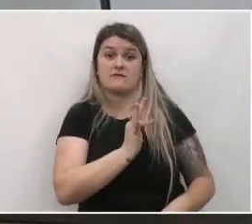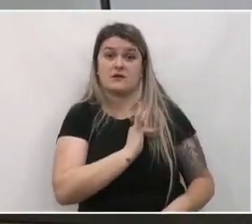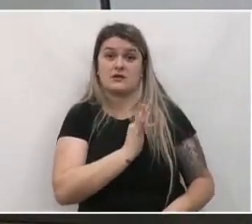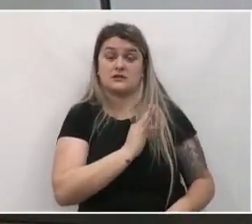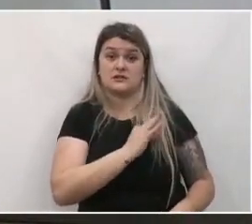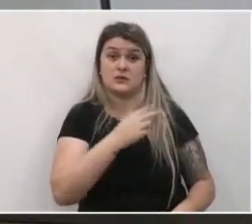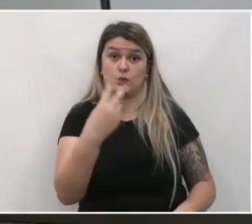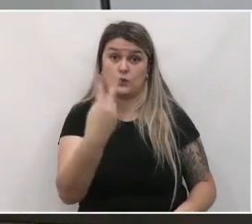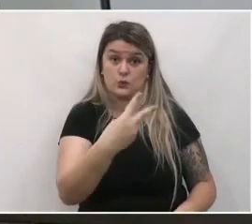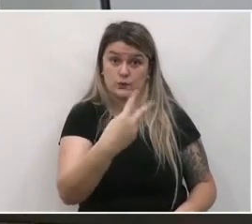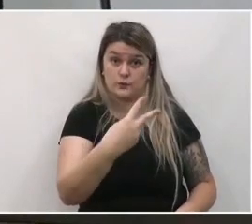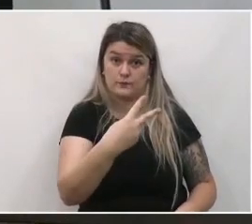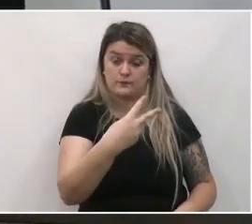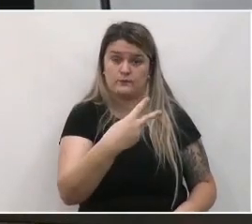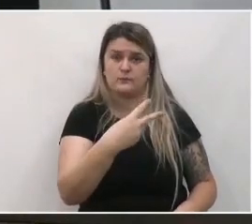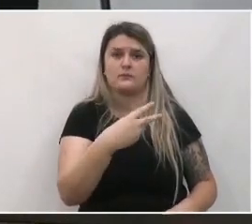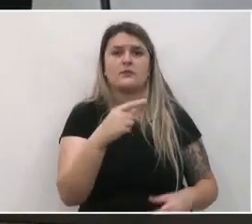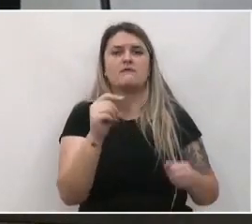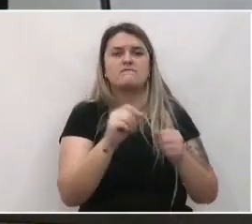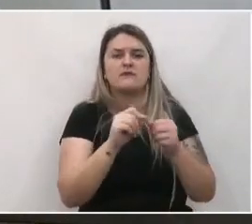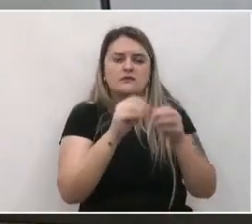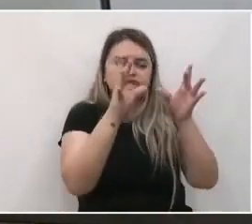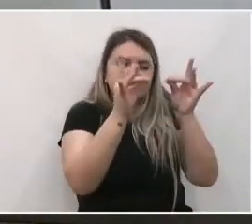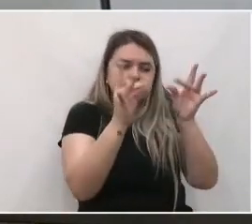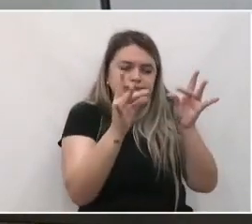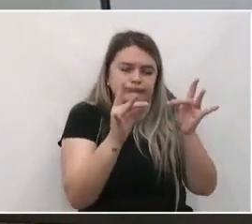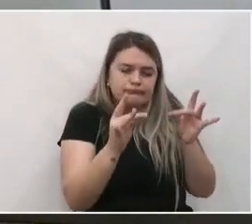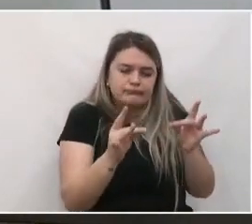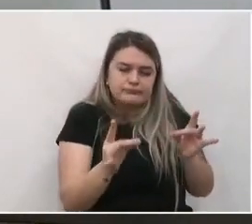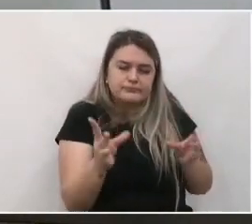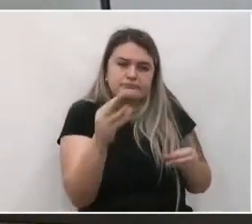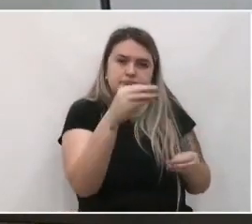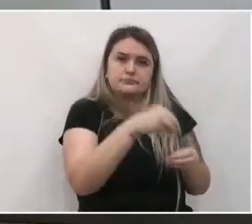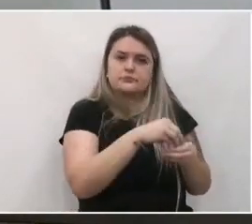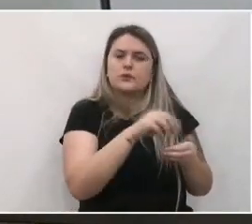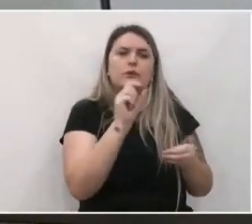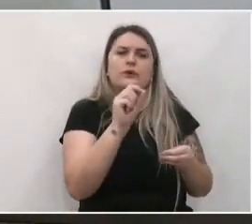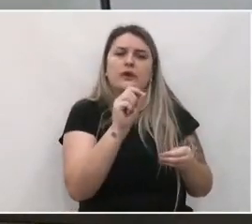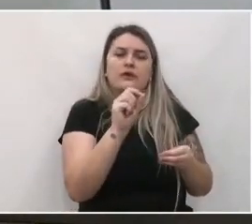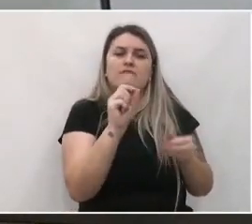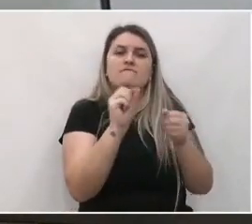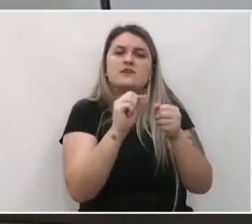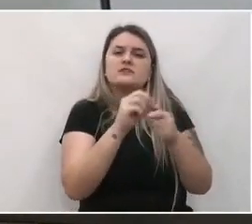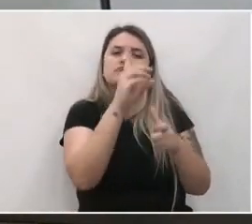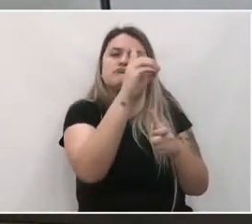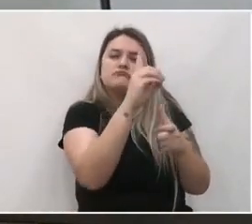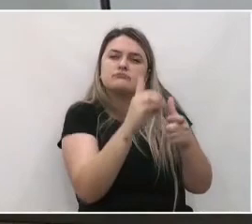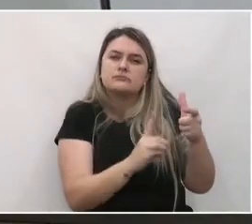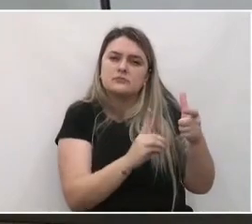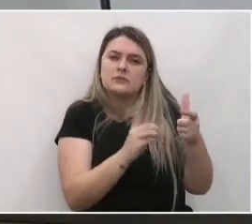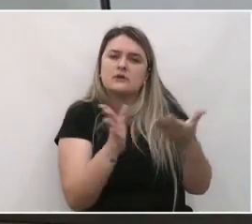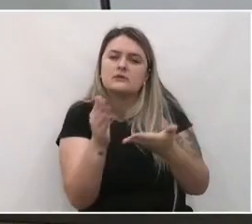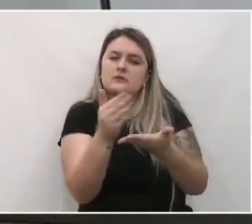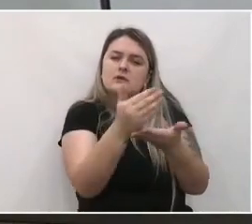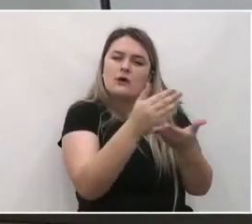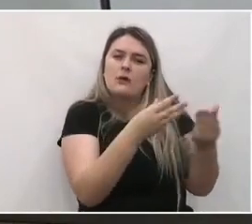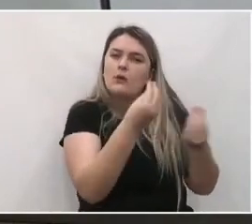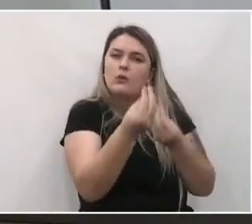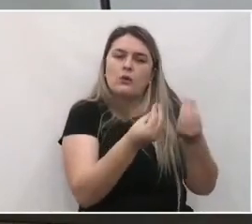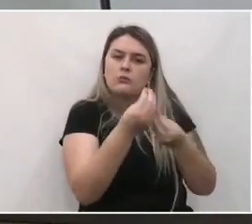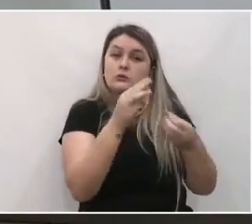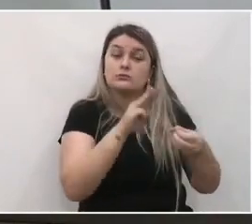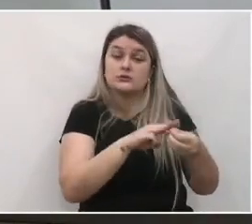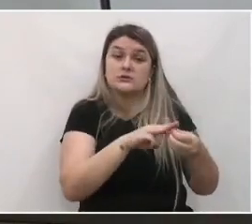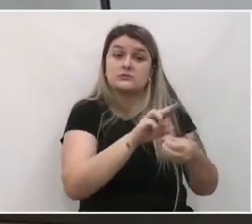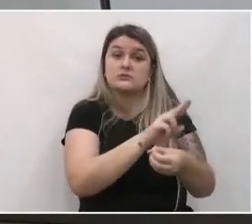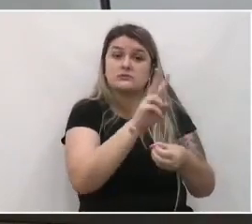a fase 2, onde a gente faz uma análise temática integrada. O que é isso? É um diagnóstico, é uma análise de como é a situação do município